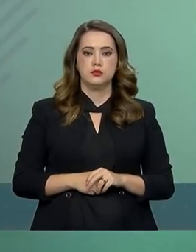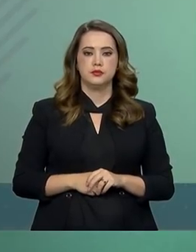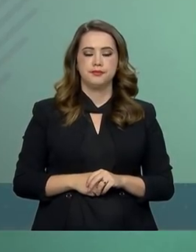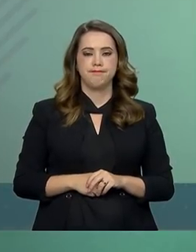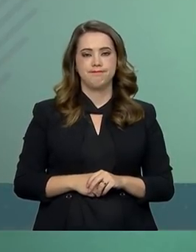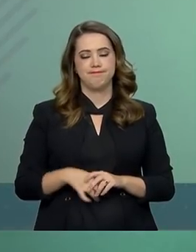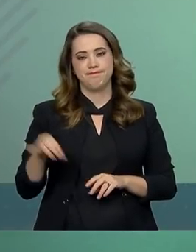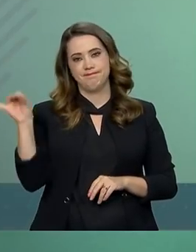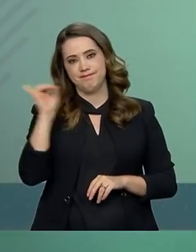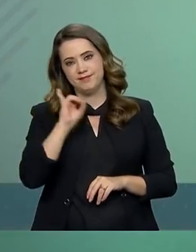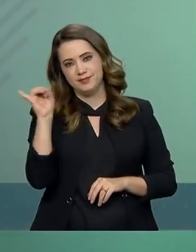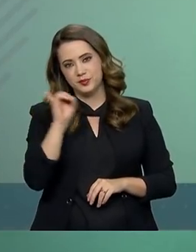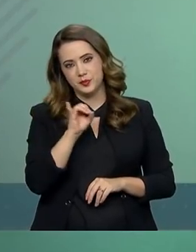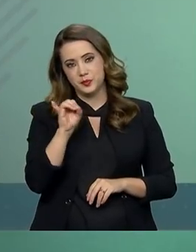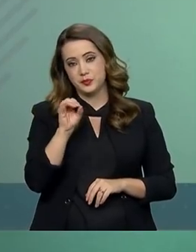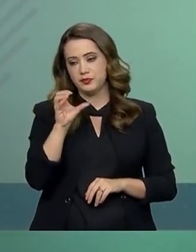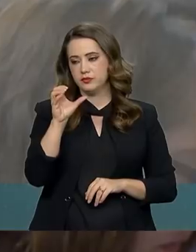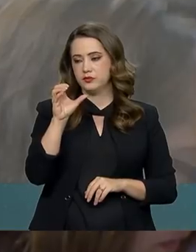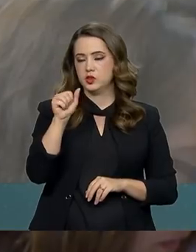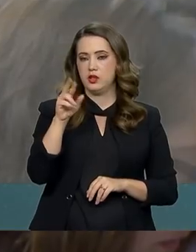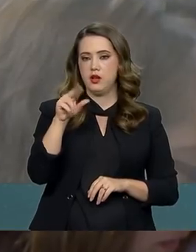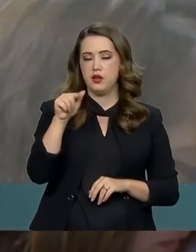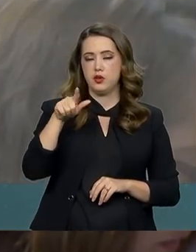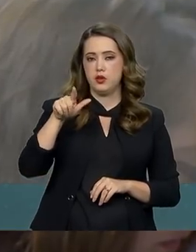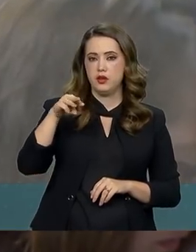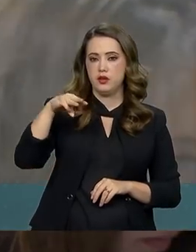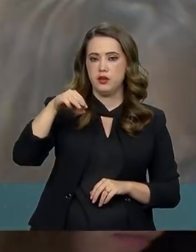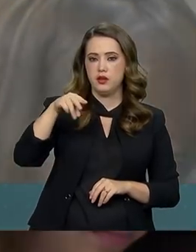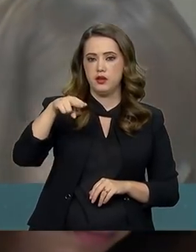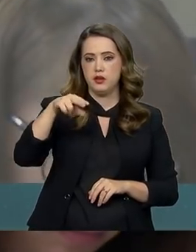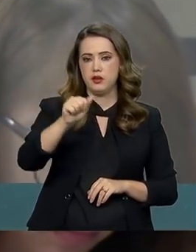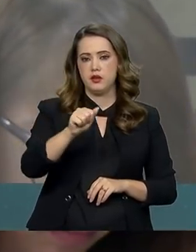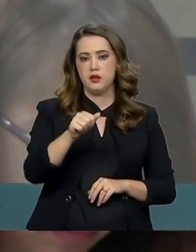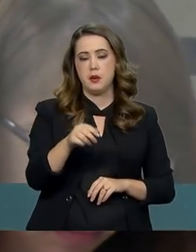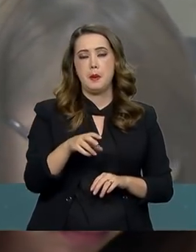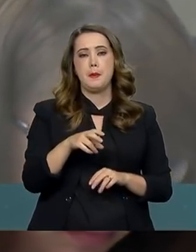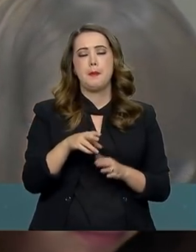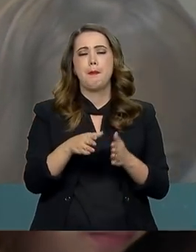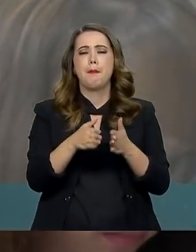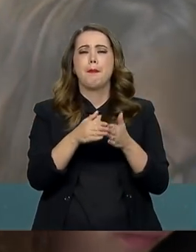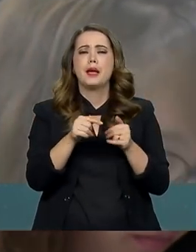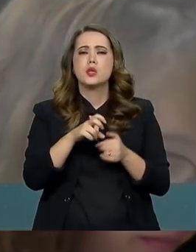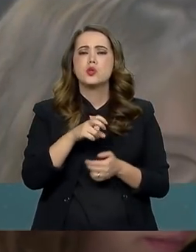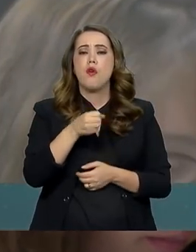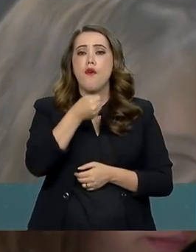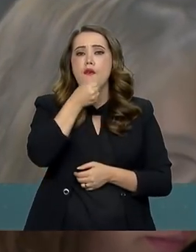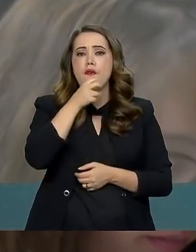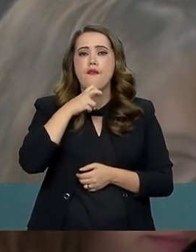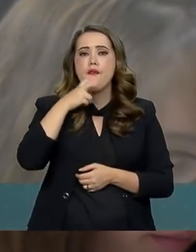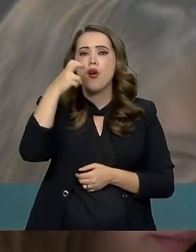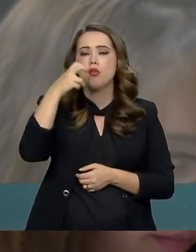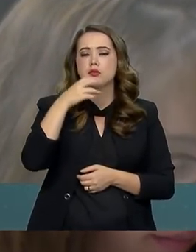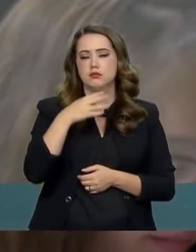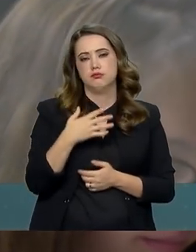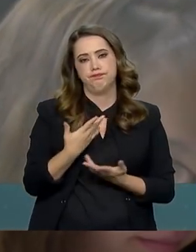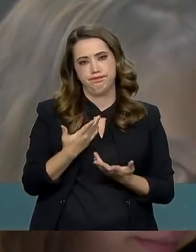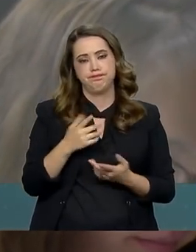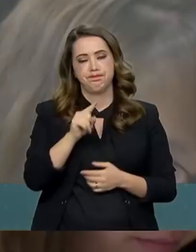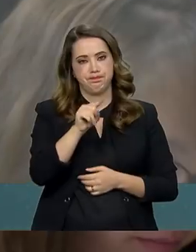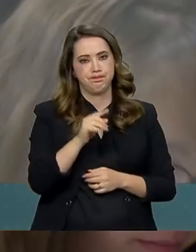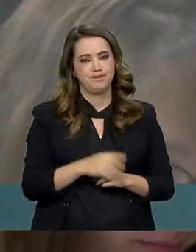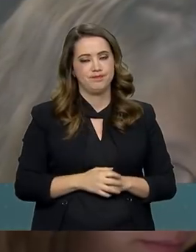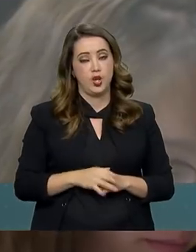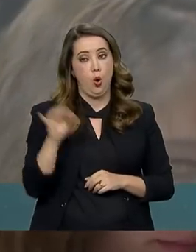Porta-voz, Carolina, do Jornal Destaque. Eu peço a que fale um pouquinho mais alto, por favor. Oi. Aproveitando o